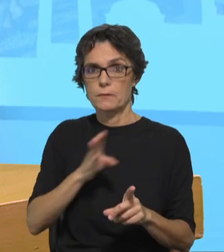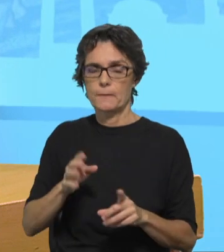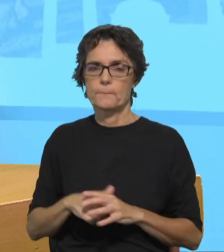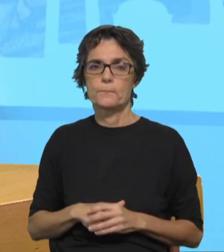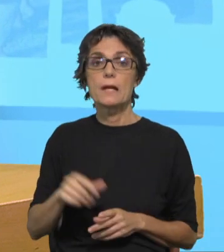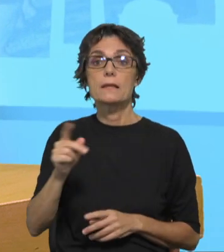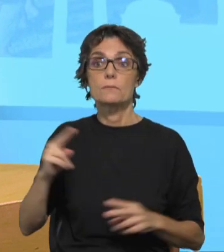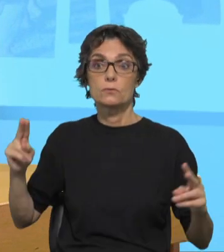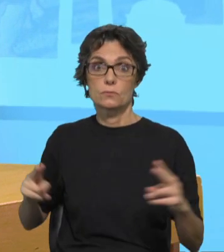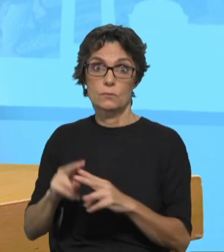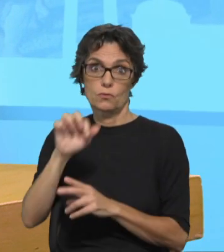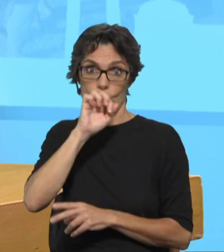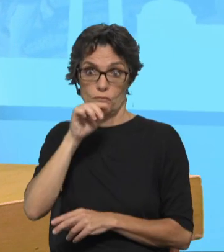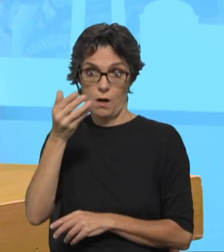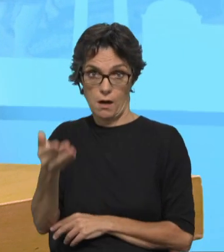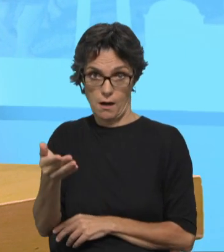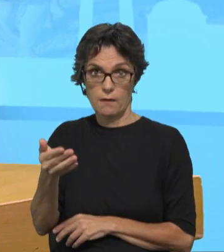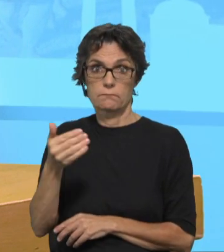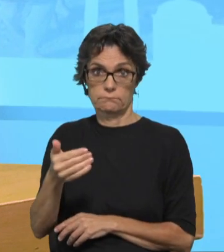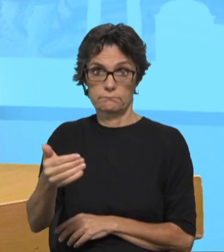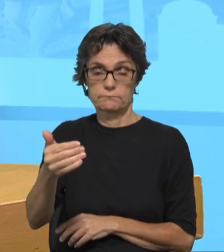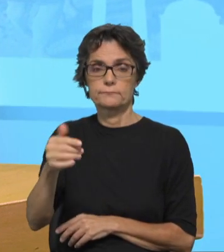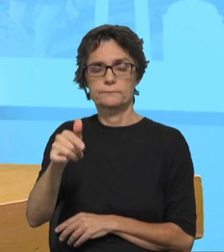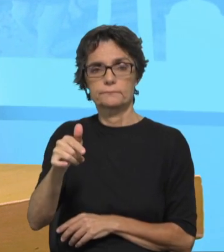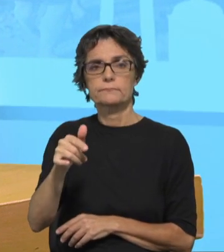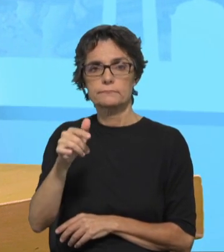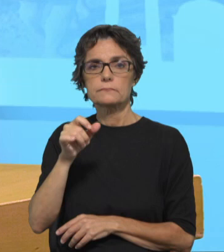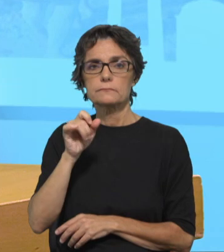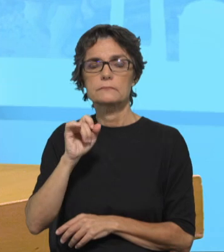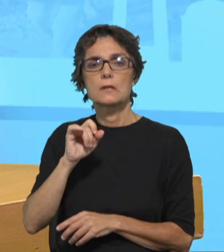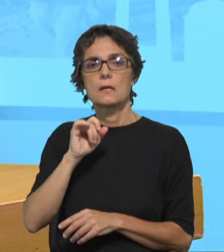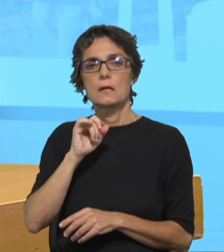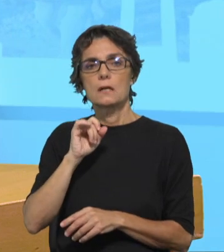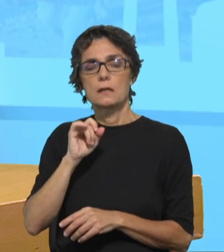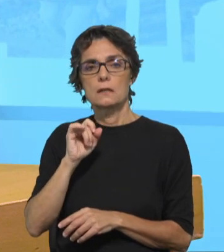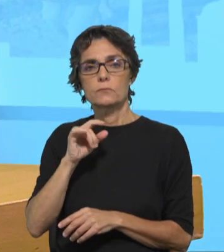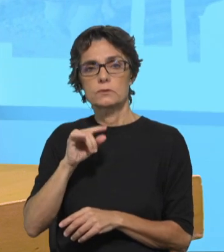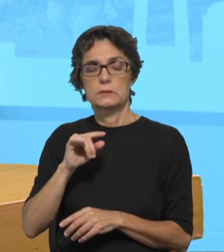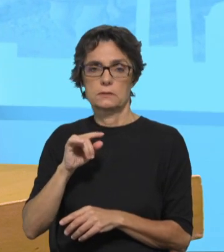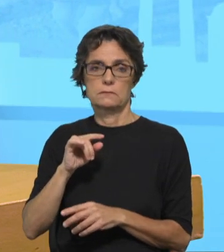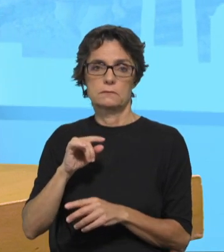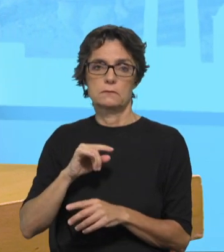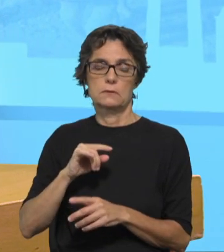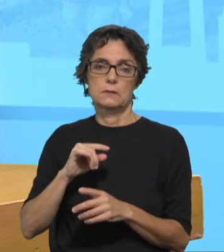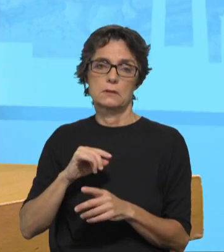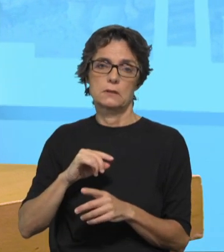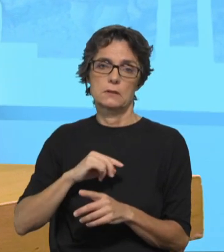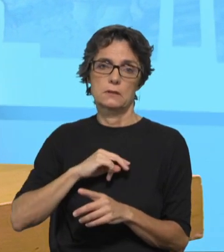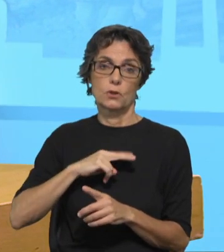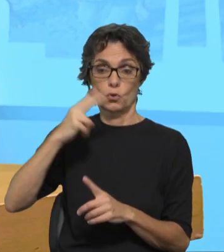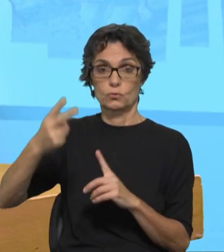bispos, que mais uma vez é provável que decorra em dois anos consecutivos, e trazendo um tema tão